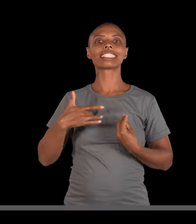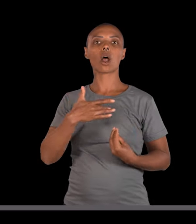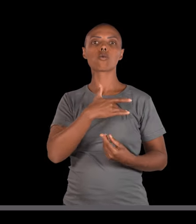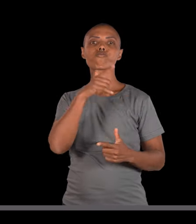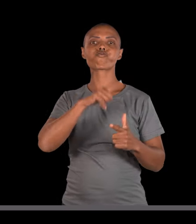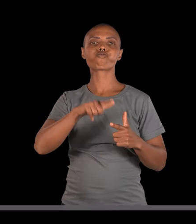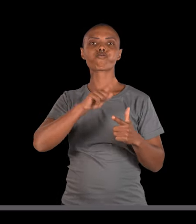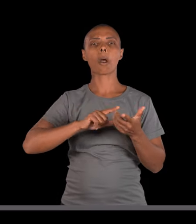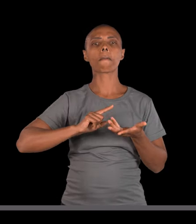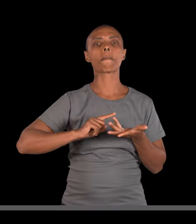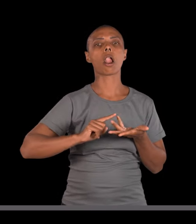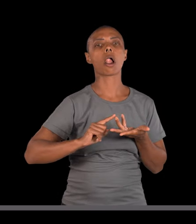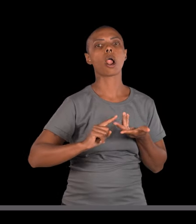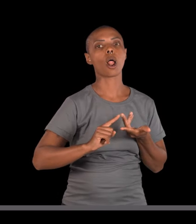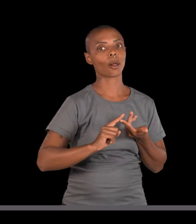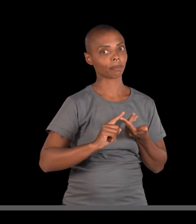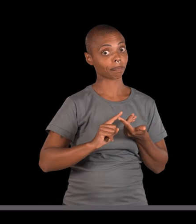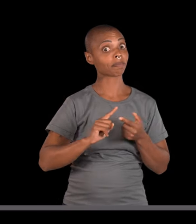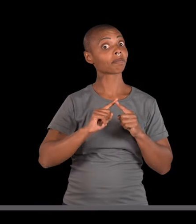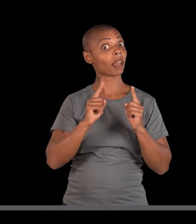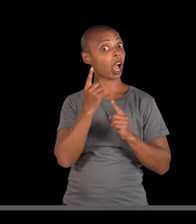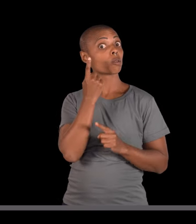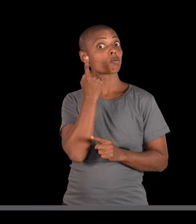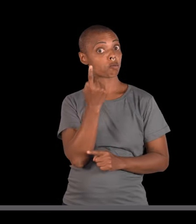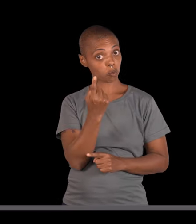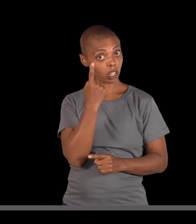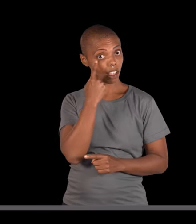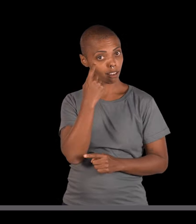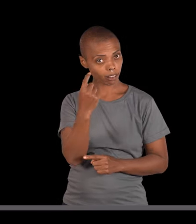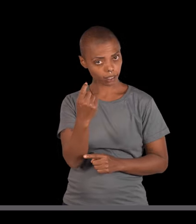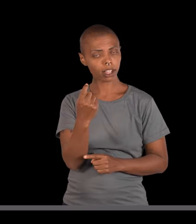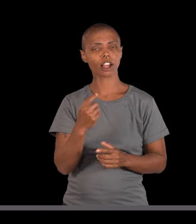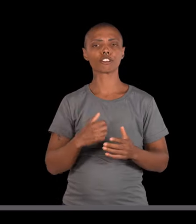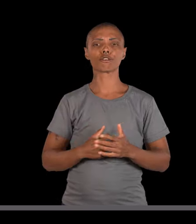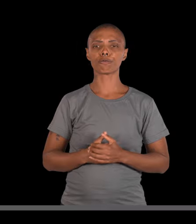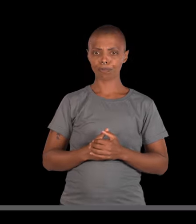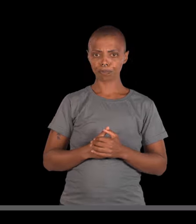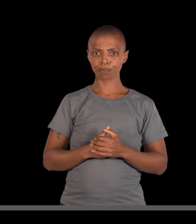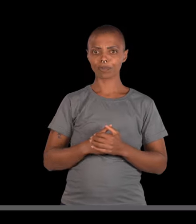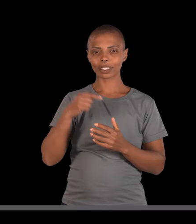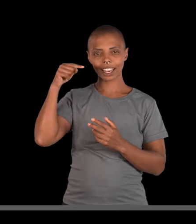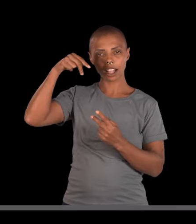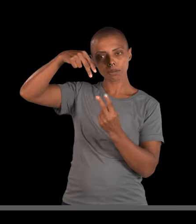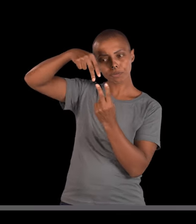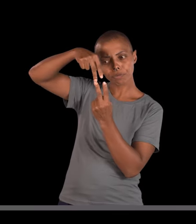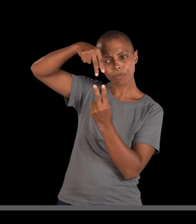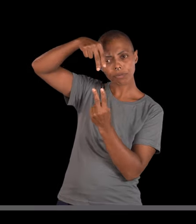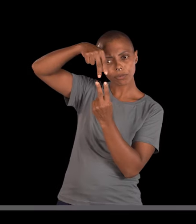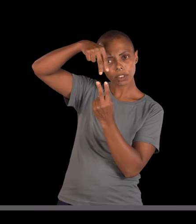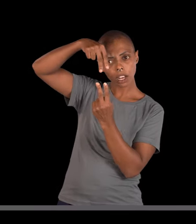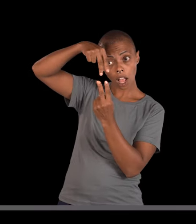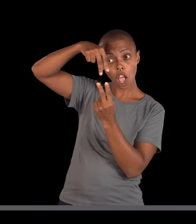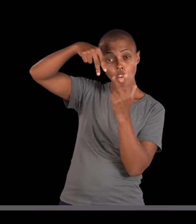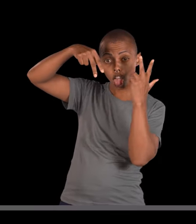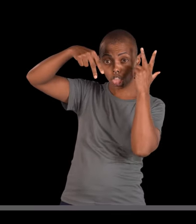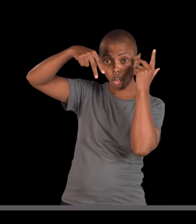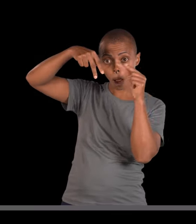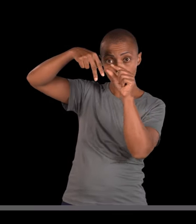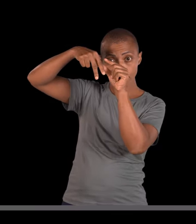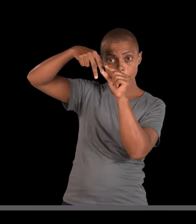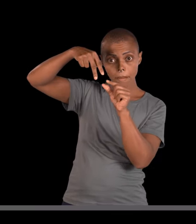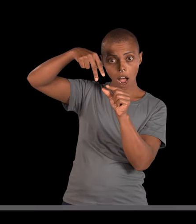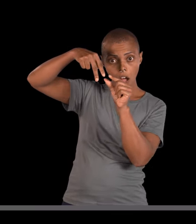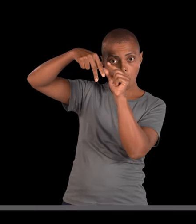problemas para a saúde do indivíduo. Agora, olha só um detalhe interessante. O alelo normal desse